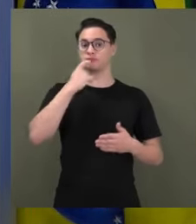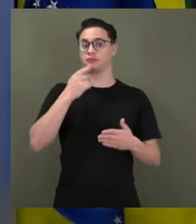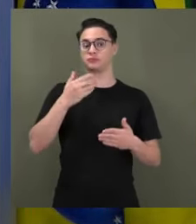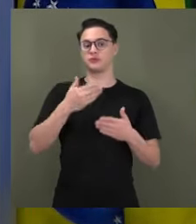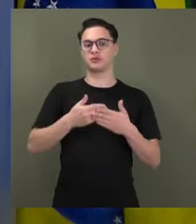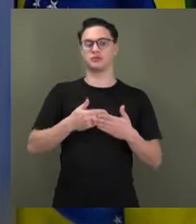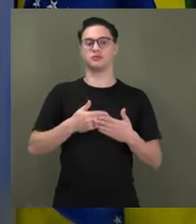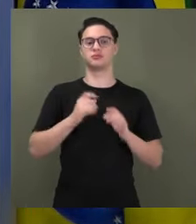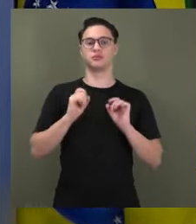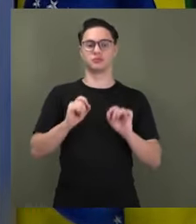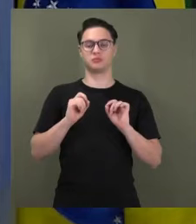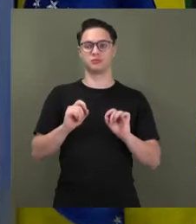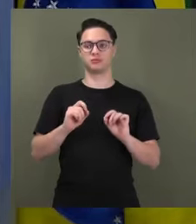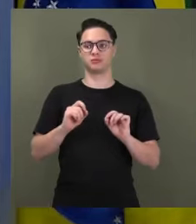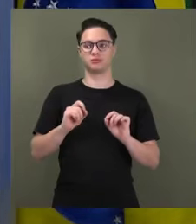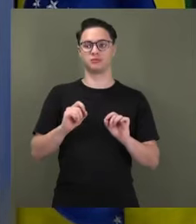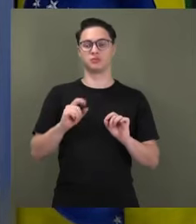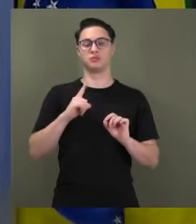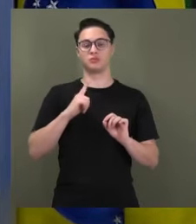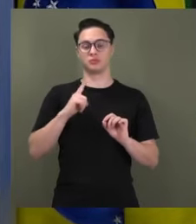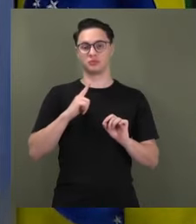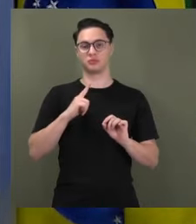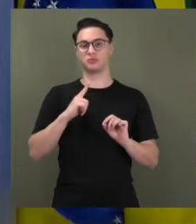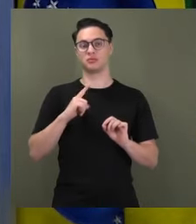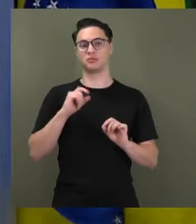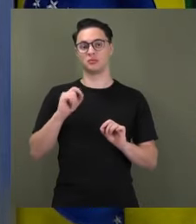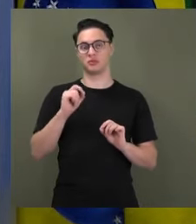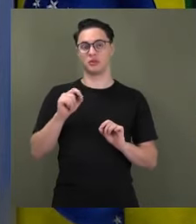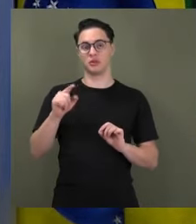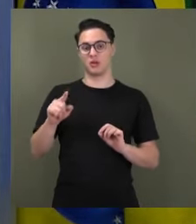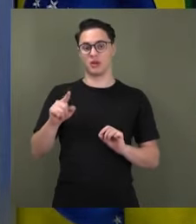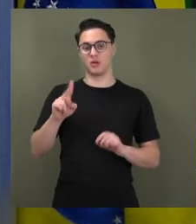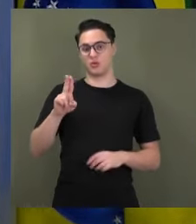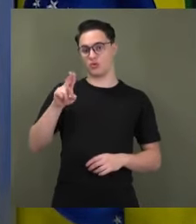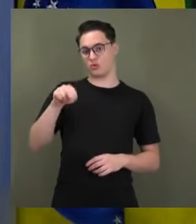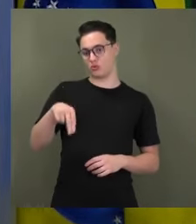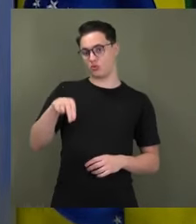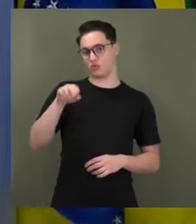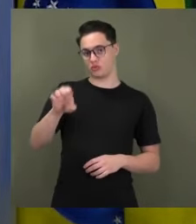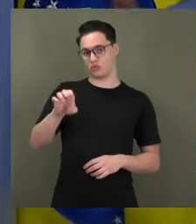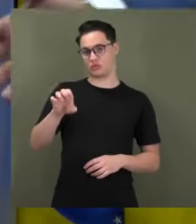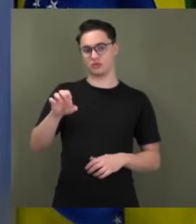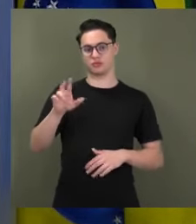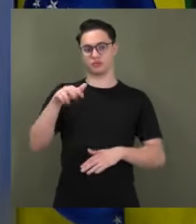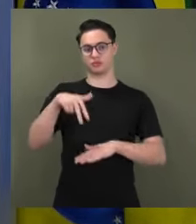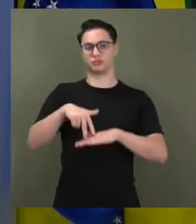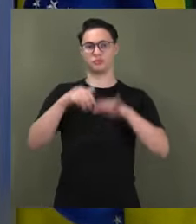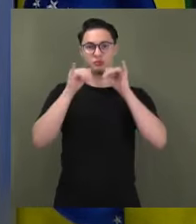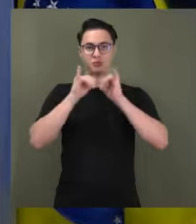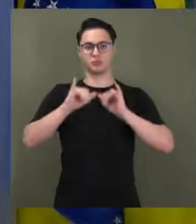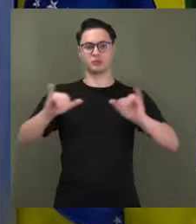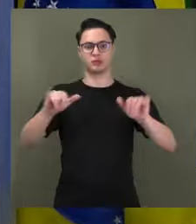político da UNE, União Nacional dos Estudantes, declarou com a